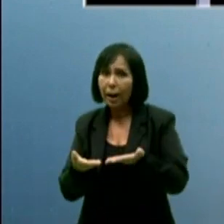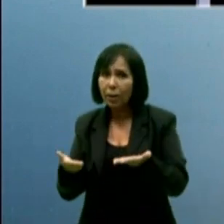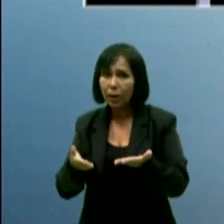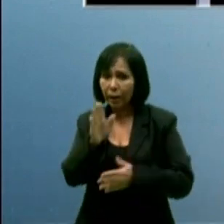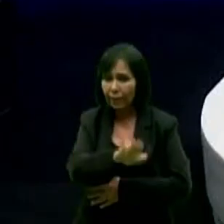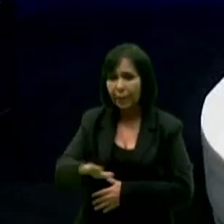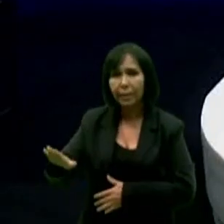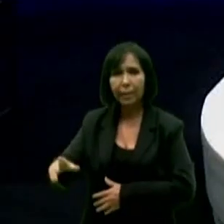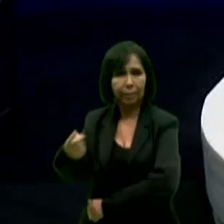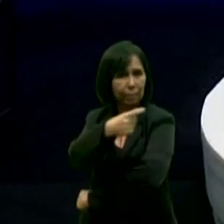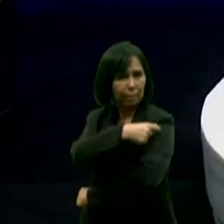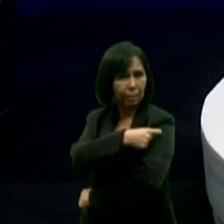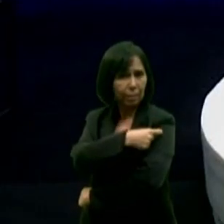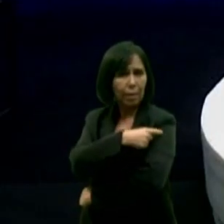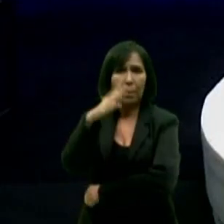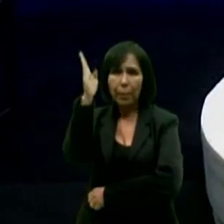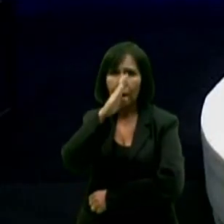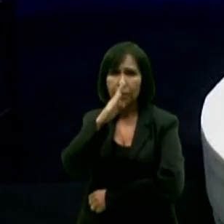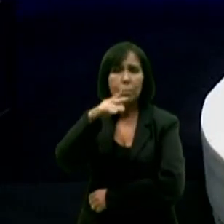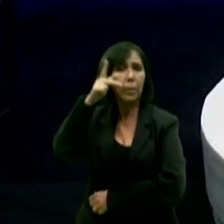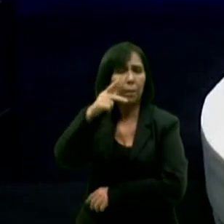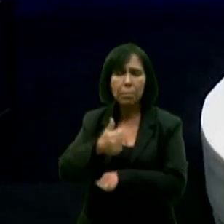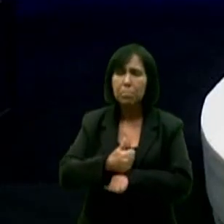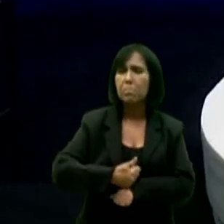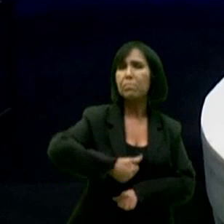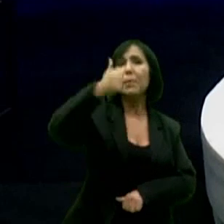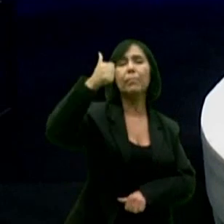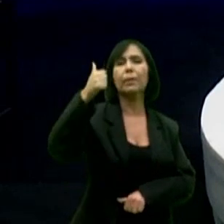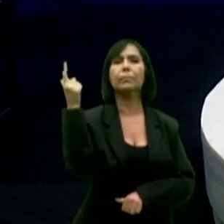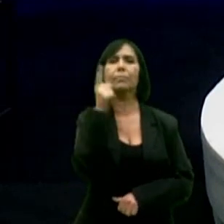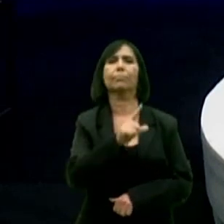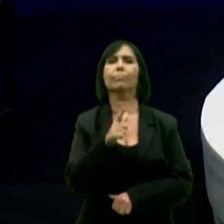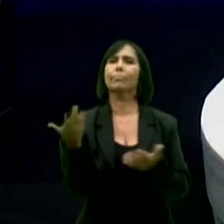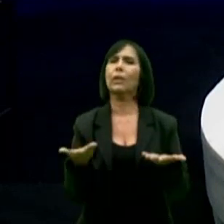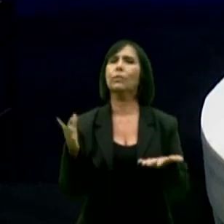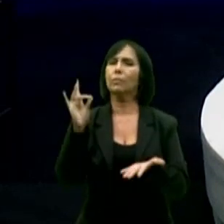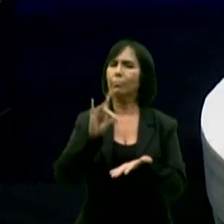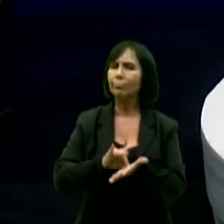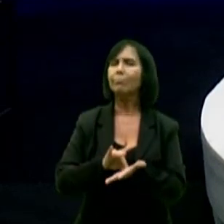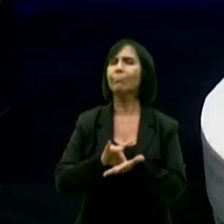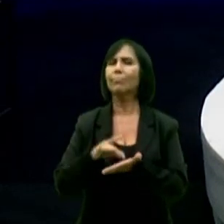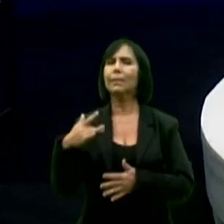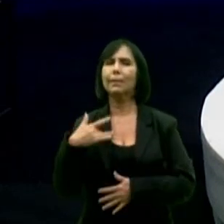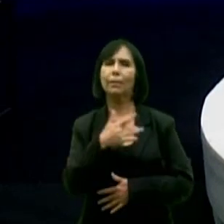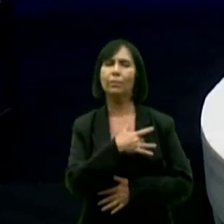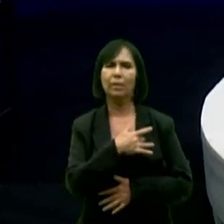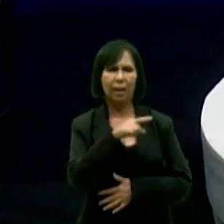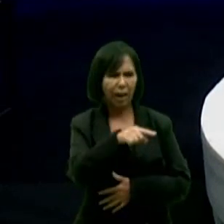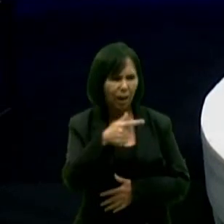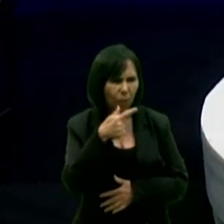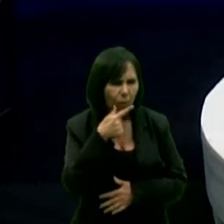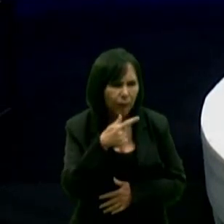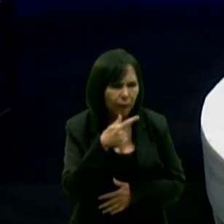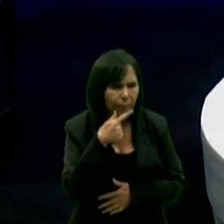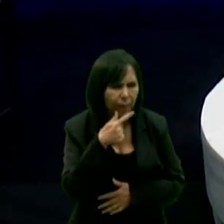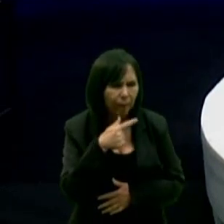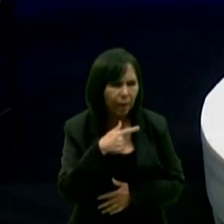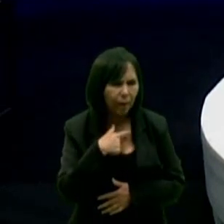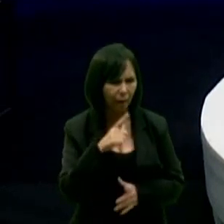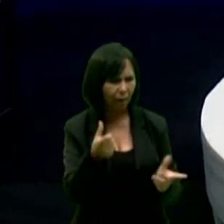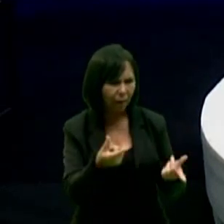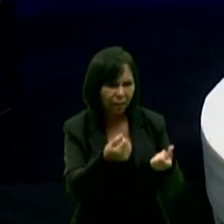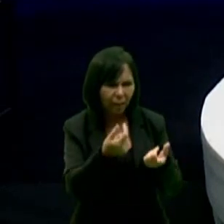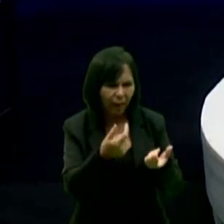lugar no Brasil em vacinação. Essa é a realidade da saúde hoje. Você está querendo me dizer que em Guarabira, no hospital, não falta lençol?